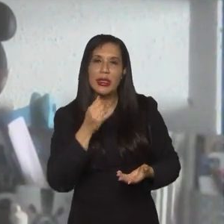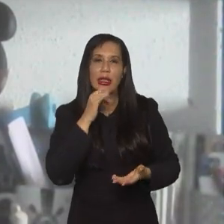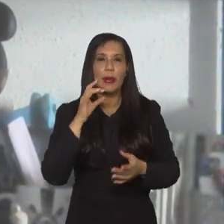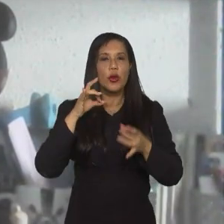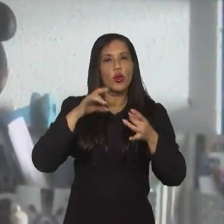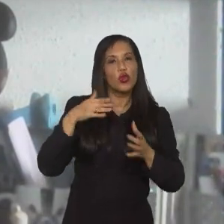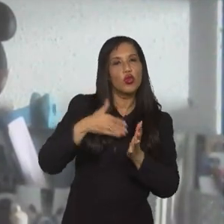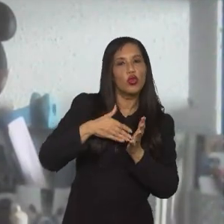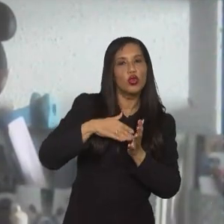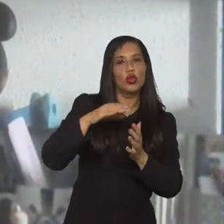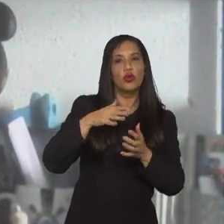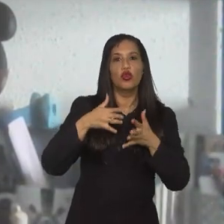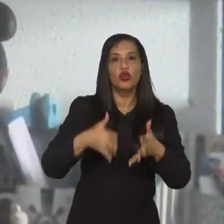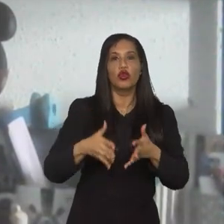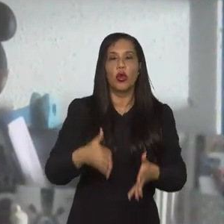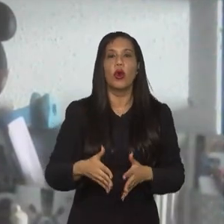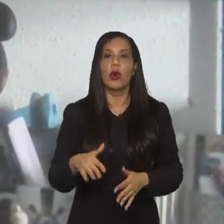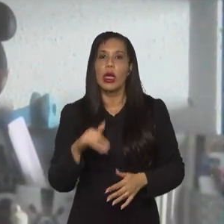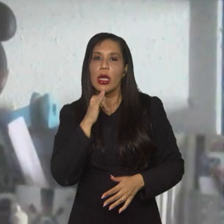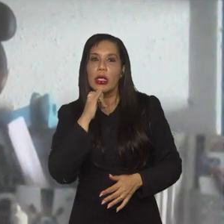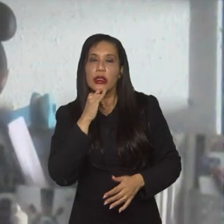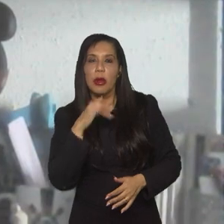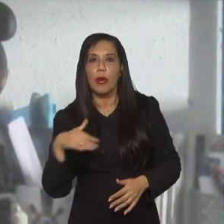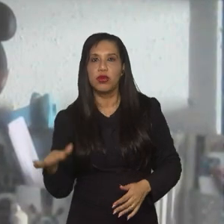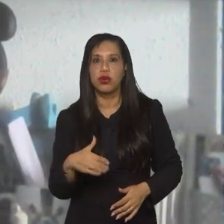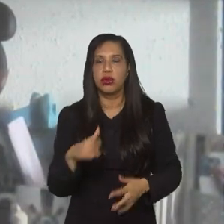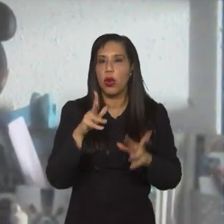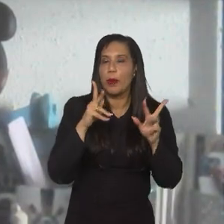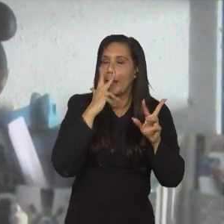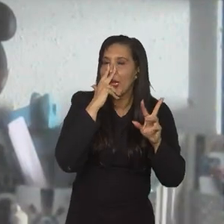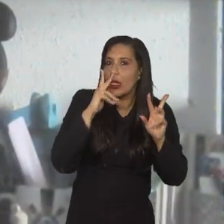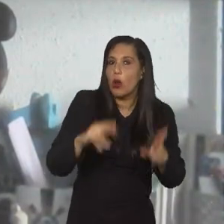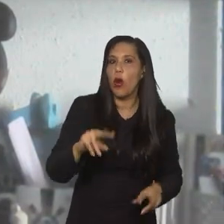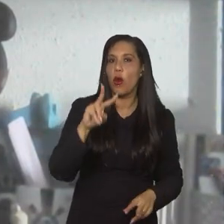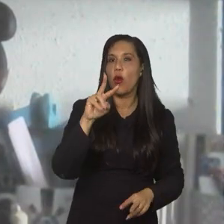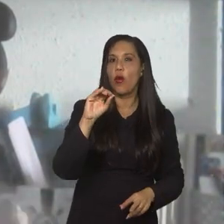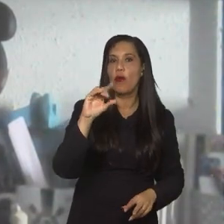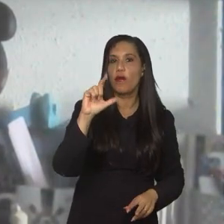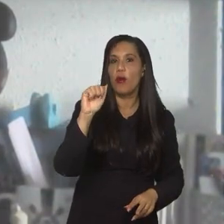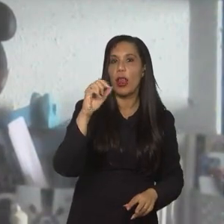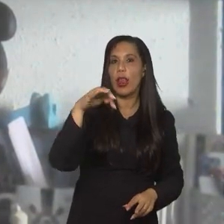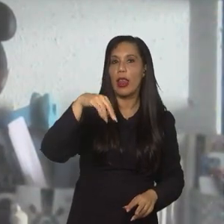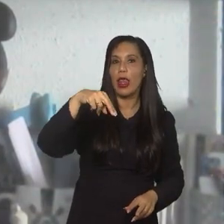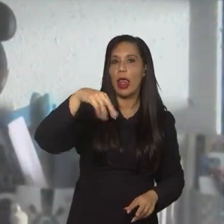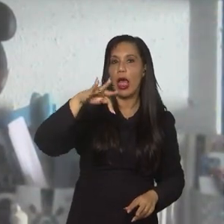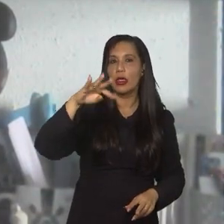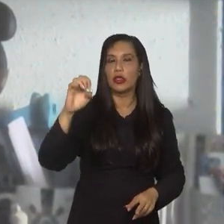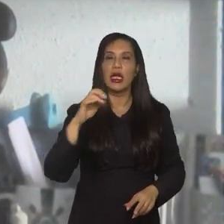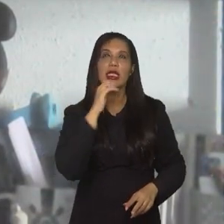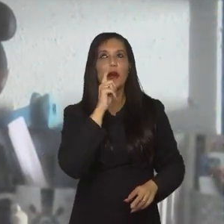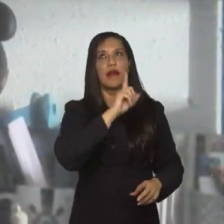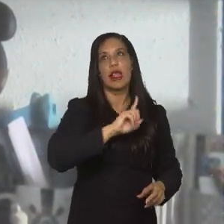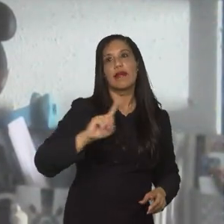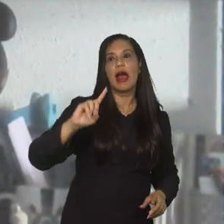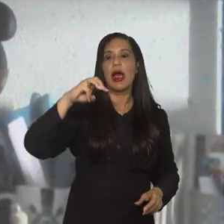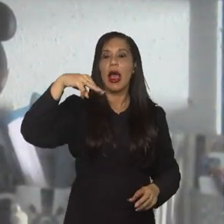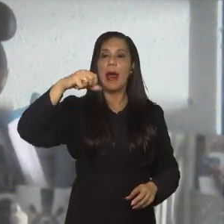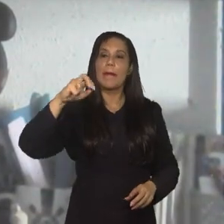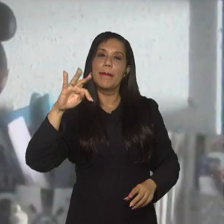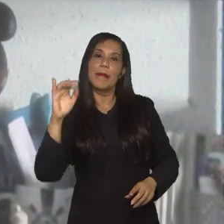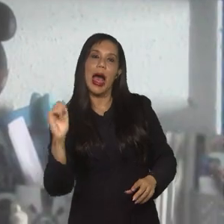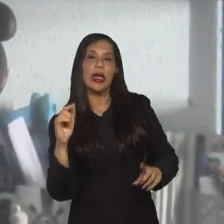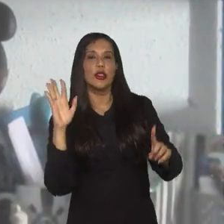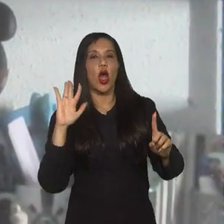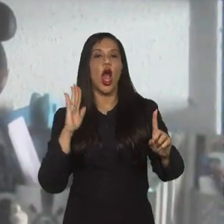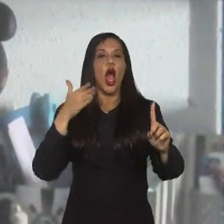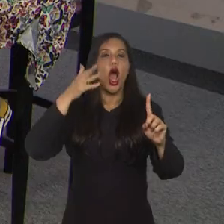último jogo da Copa, ela estava marcando lá atrás, ela estava quase com uma volante. Então, a Marta não é tipo assim, aí vamos levar a Marta de, sei lá, vamos